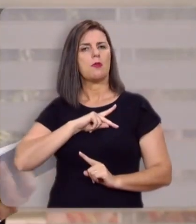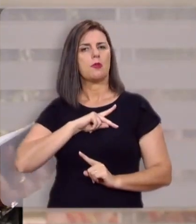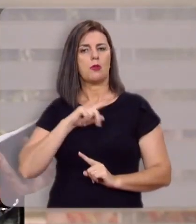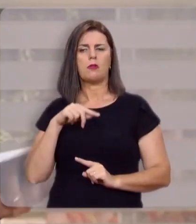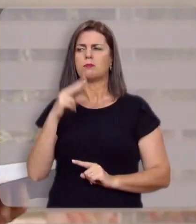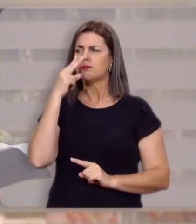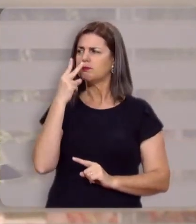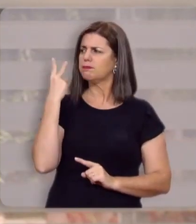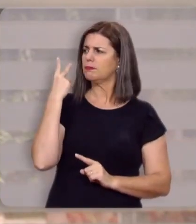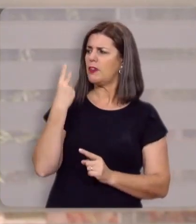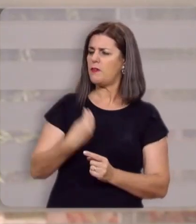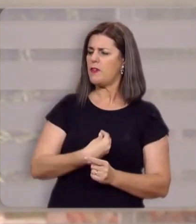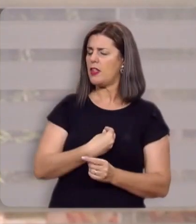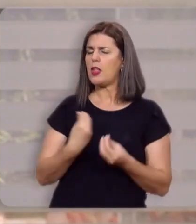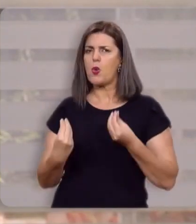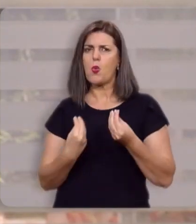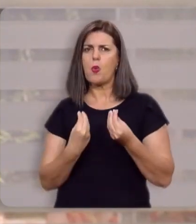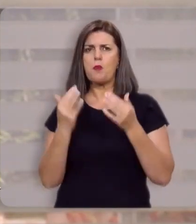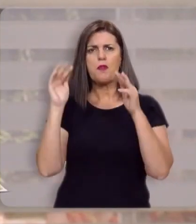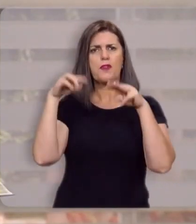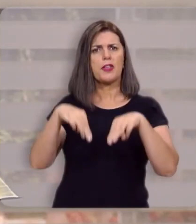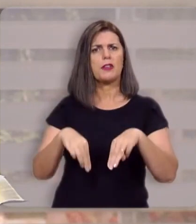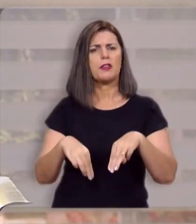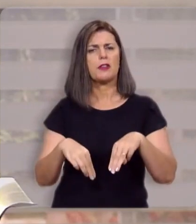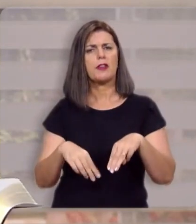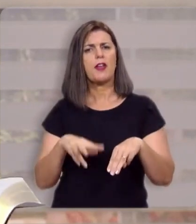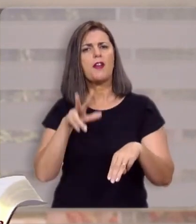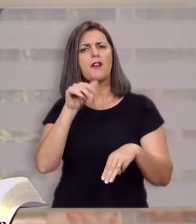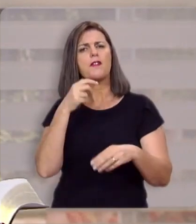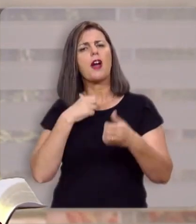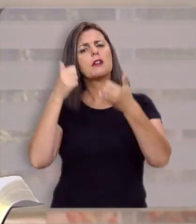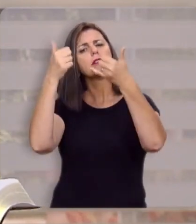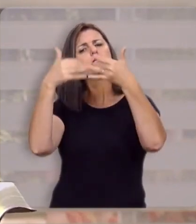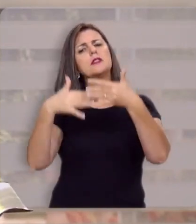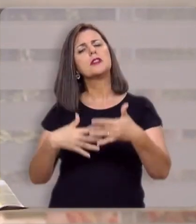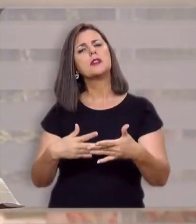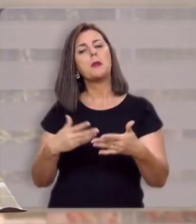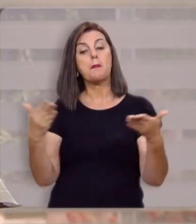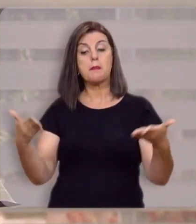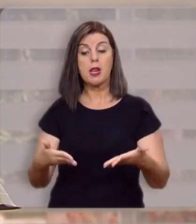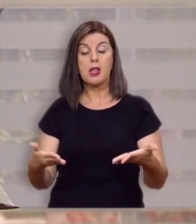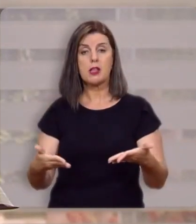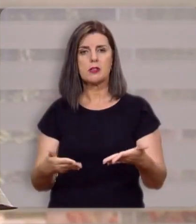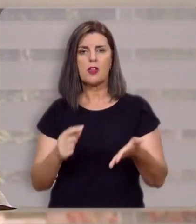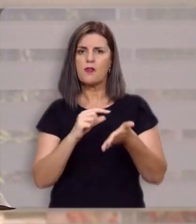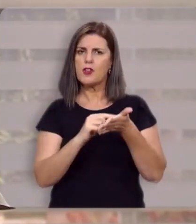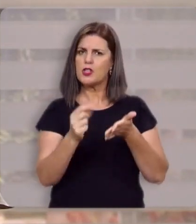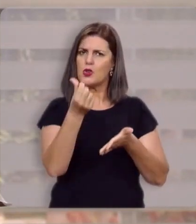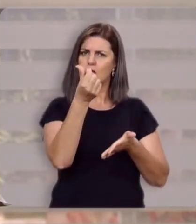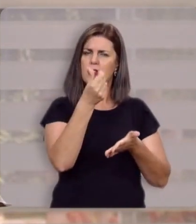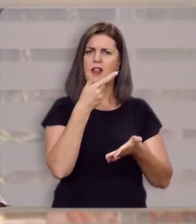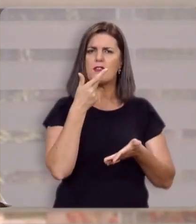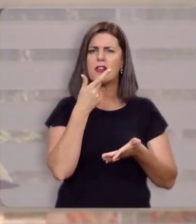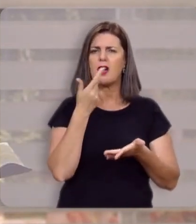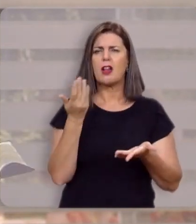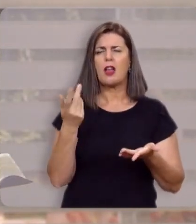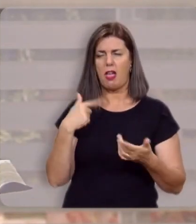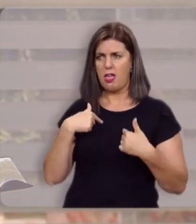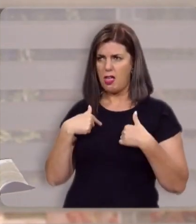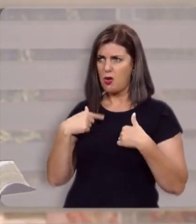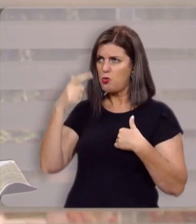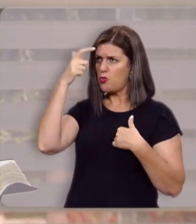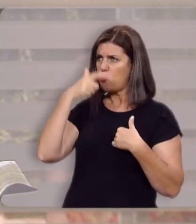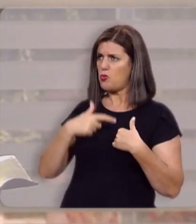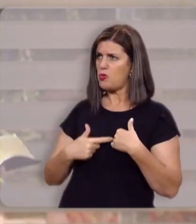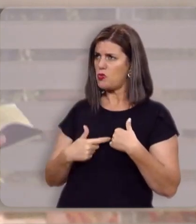neste balanço final da vida, ele vai fazer uma descrição do seu presente. No versículo 6, ele diz, quanto a mim,